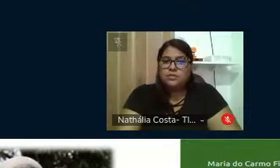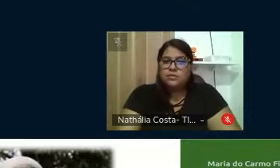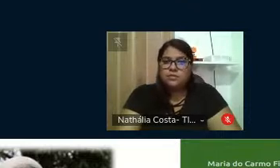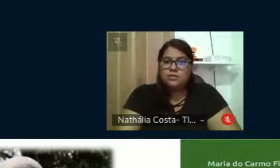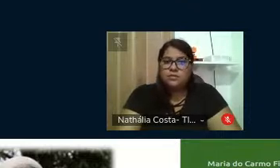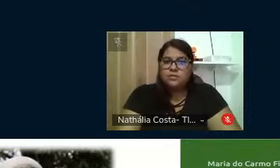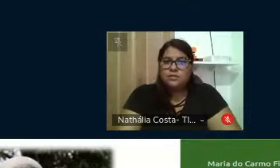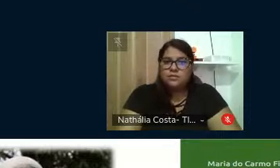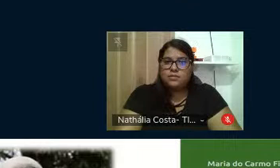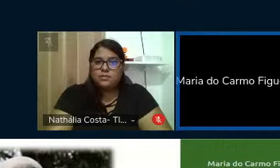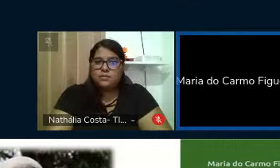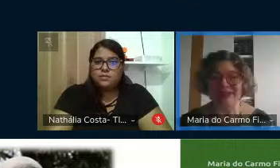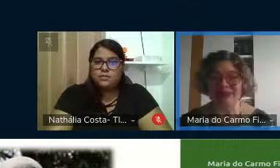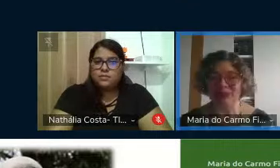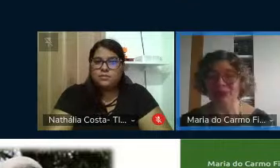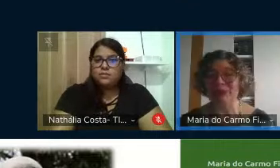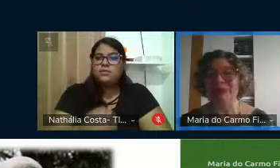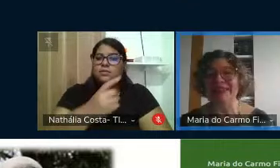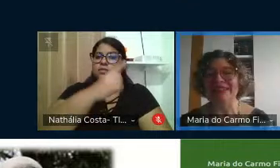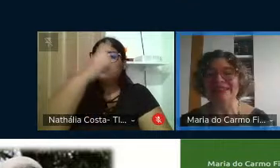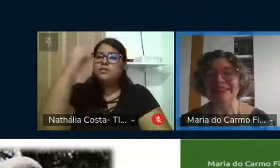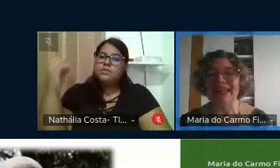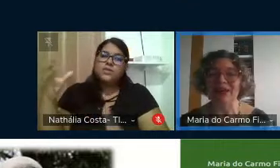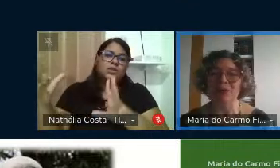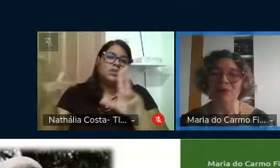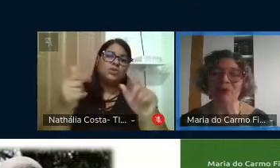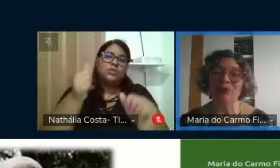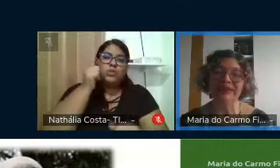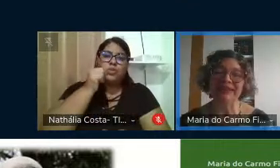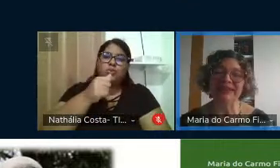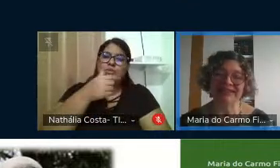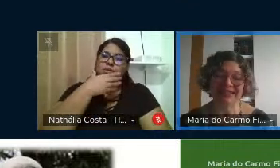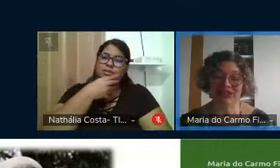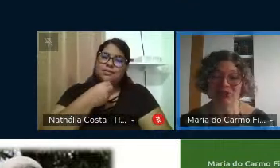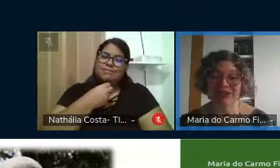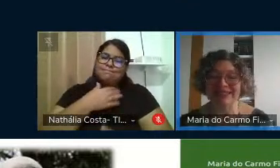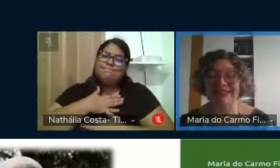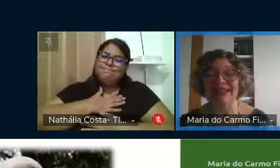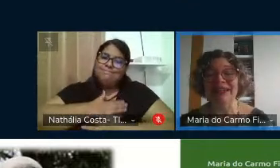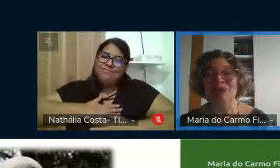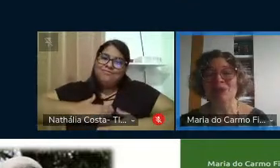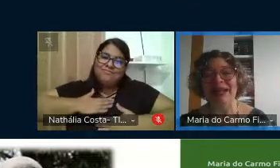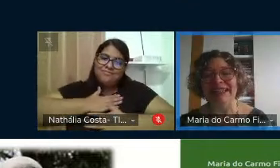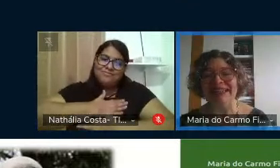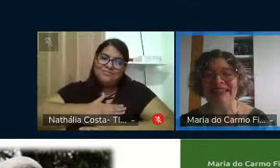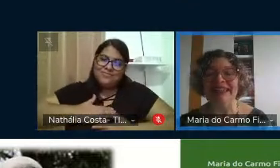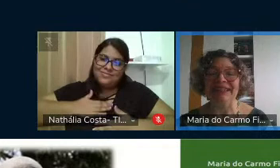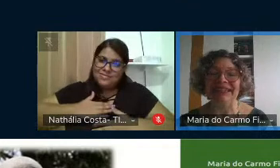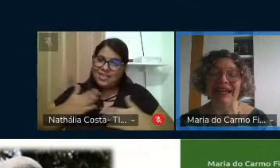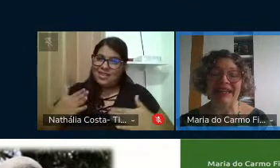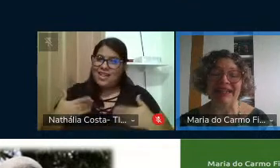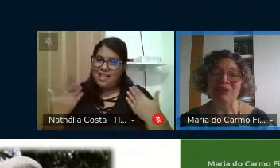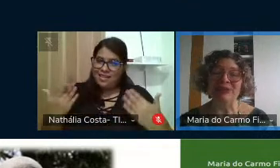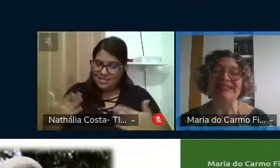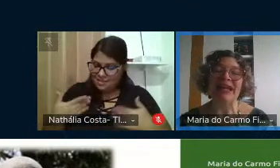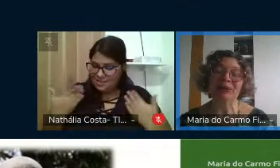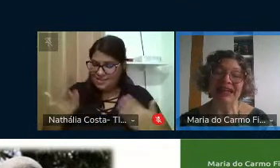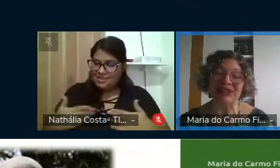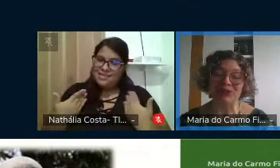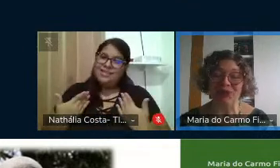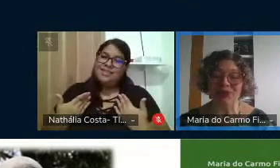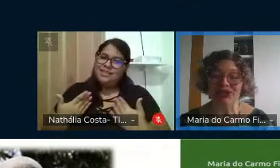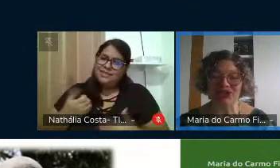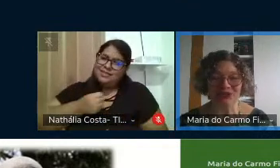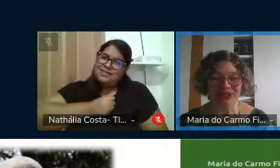Bom dia a todos e todas, é com muita satisfação, alegria, com